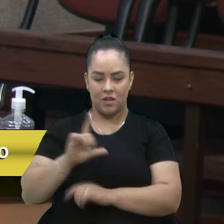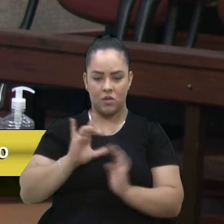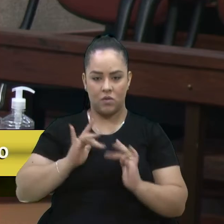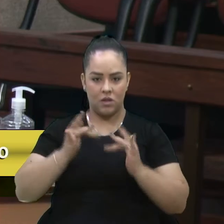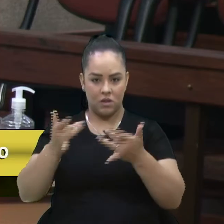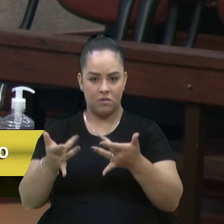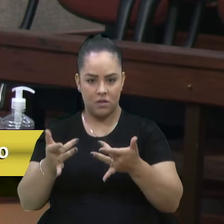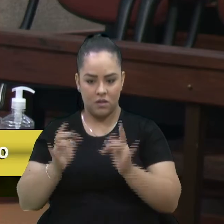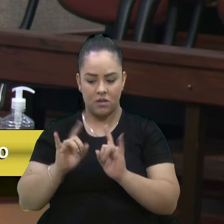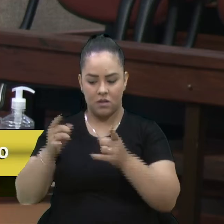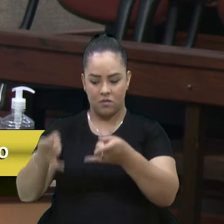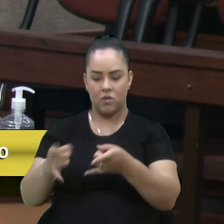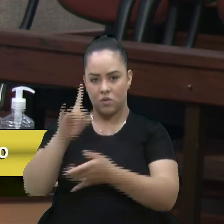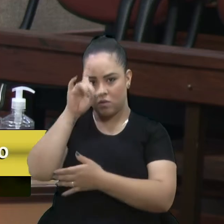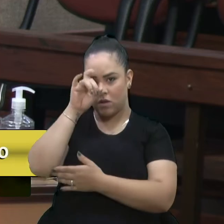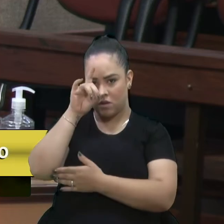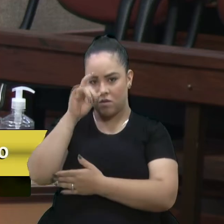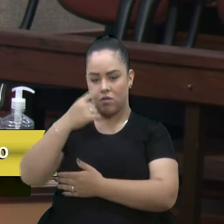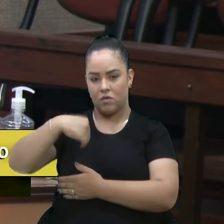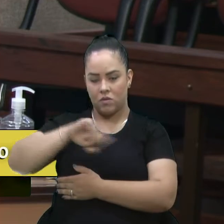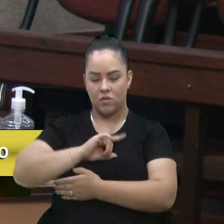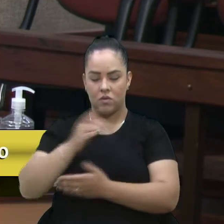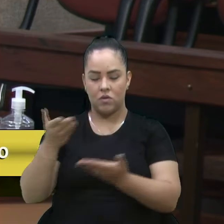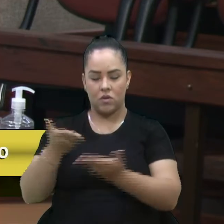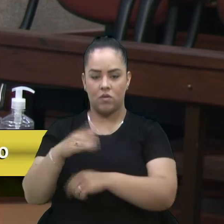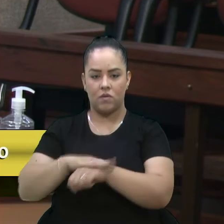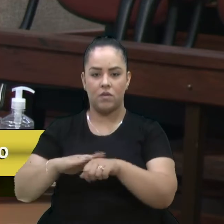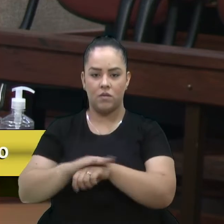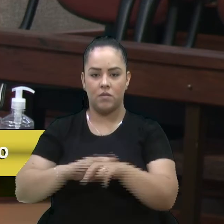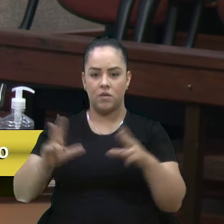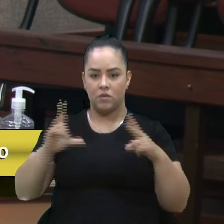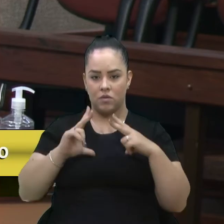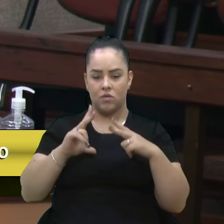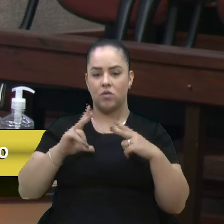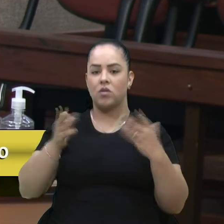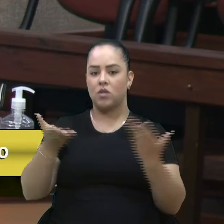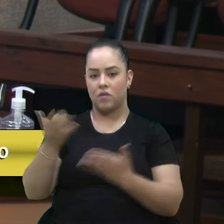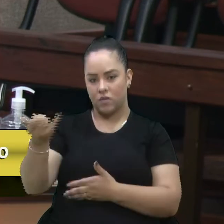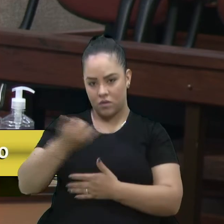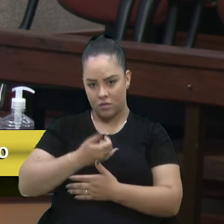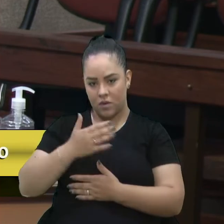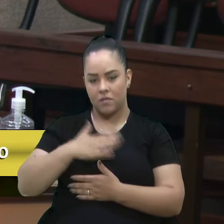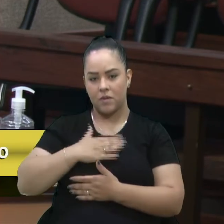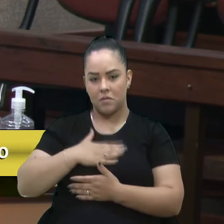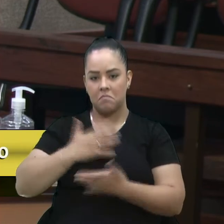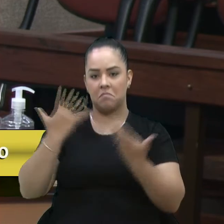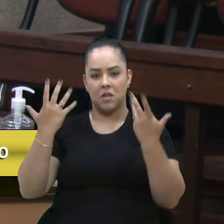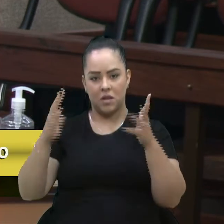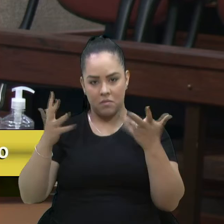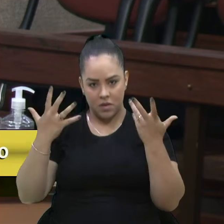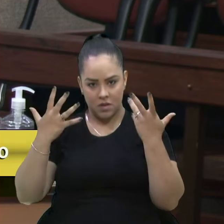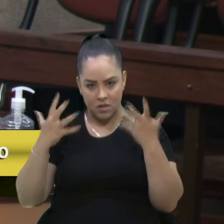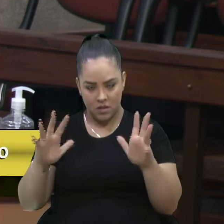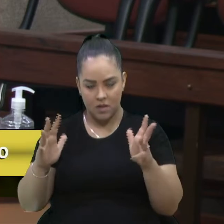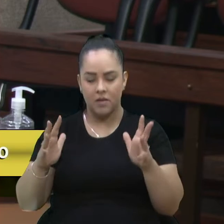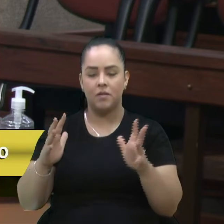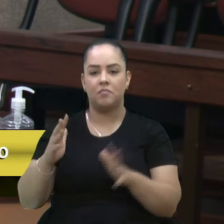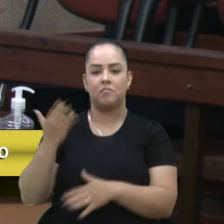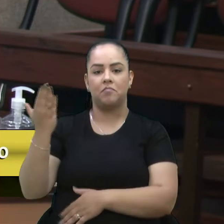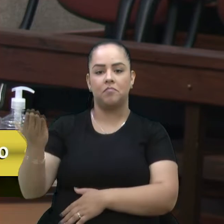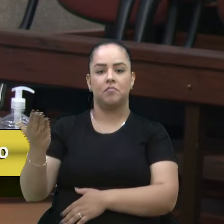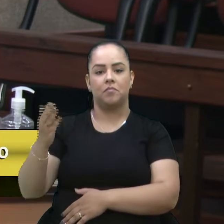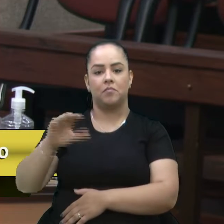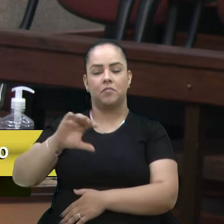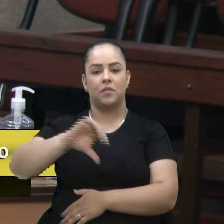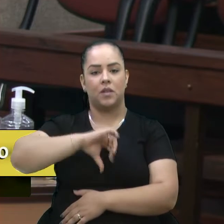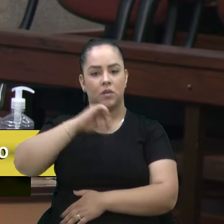senhor já, em conversas particulares, senhor já me relatou algumas situações tristes. Então eu queria lhe parabenizar por essa atitude